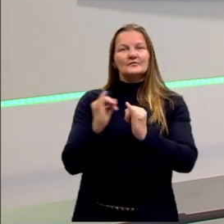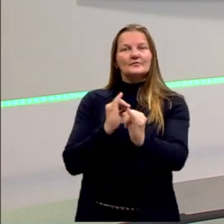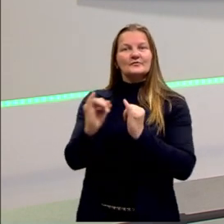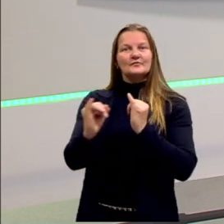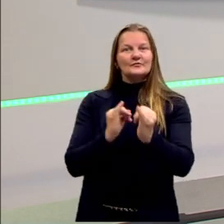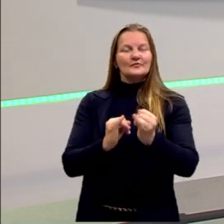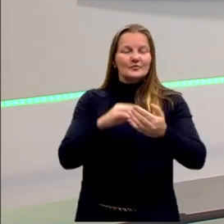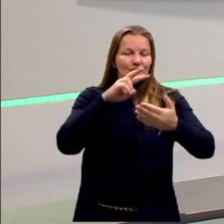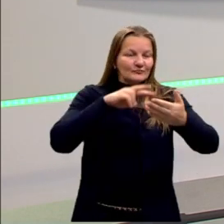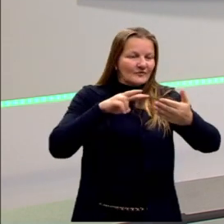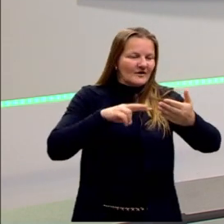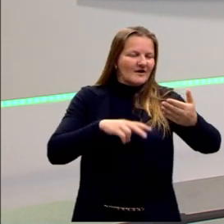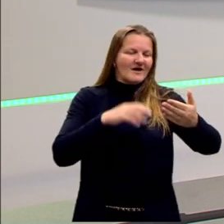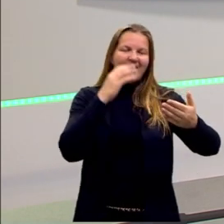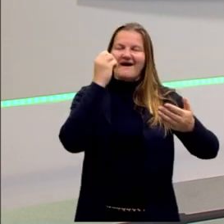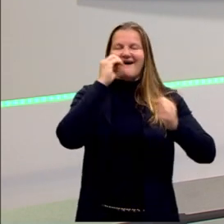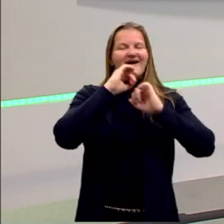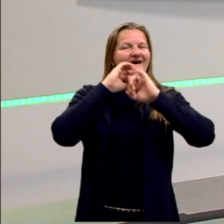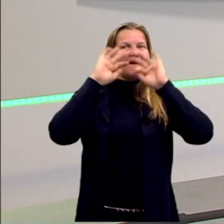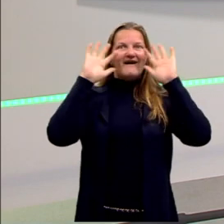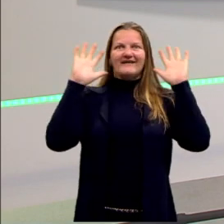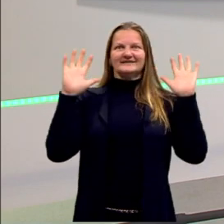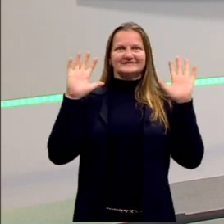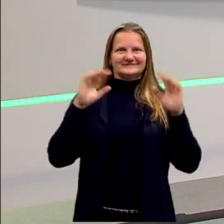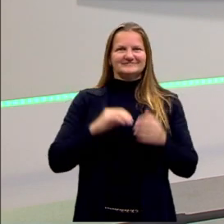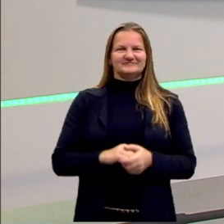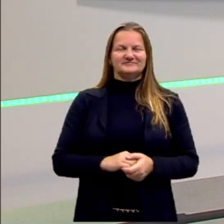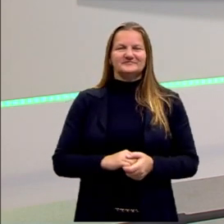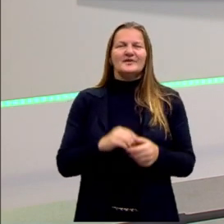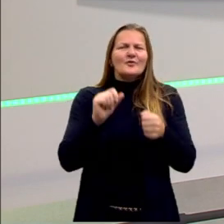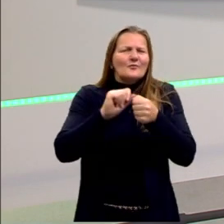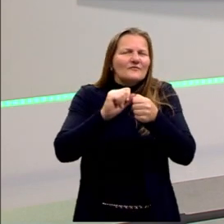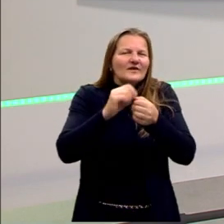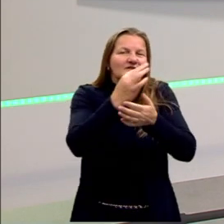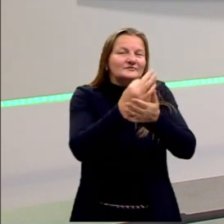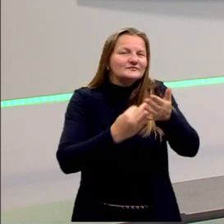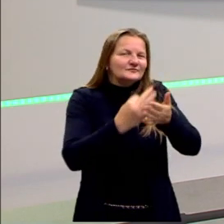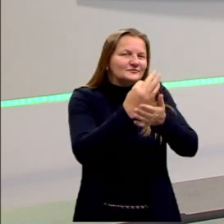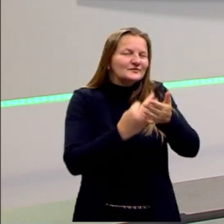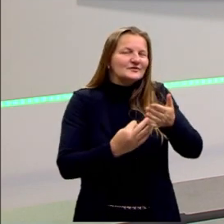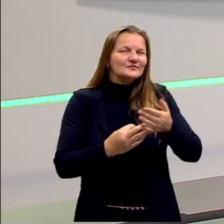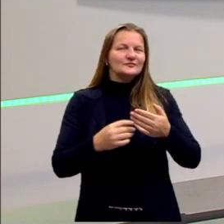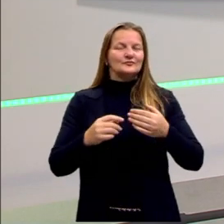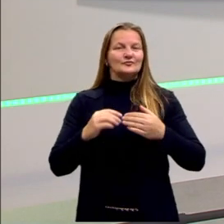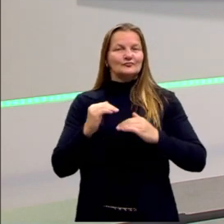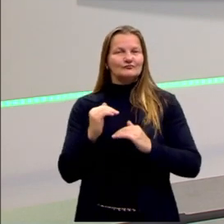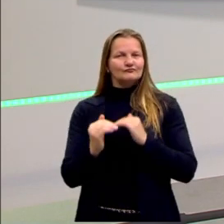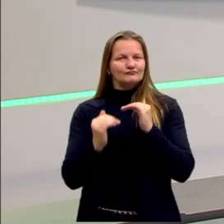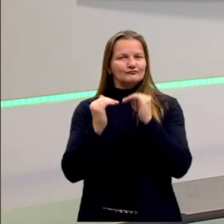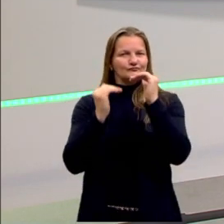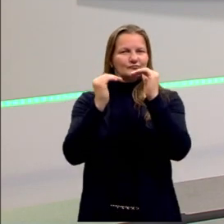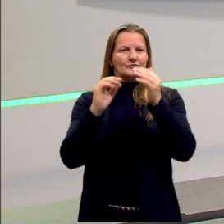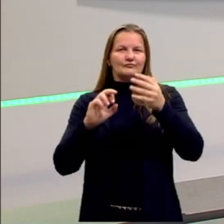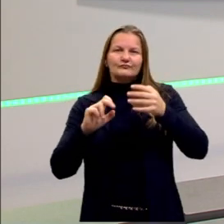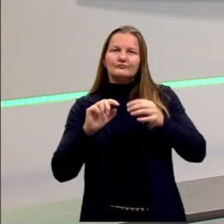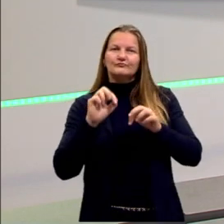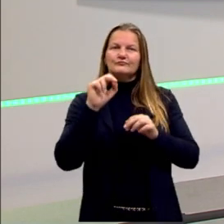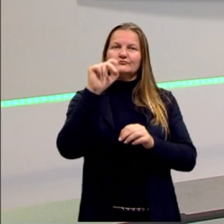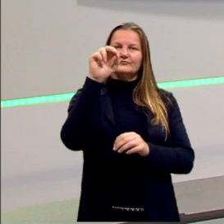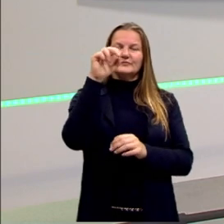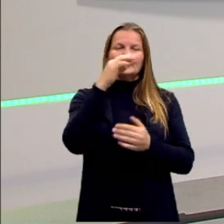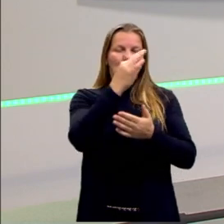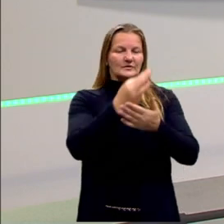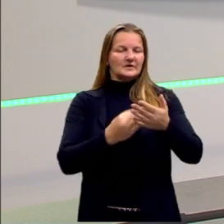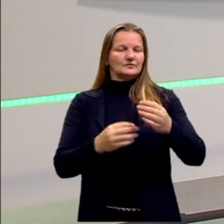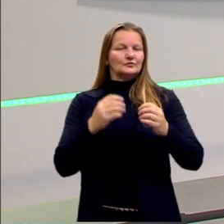Então, a gente vai construir essa ideia de como a gente faz para que um texto progrida de maneira a se tornar um